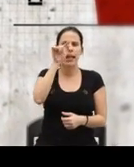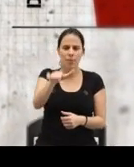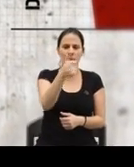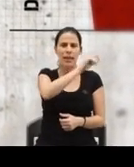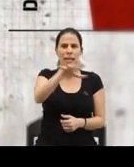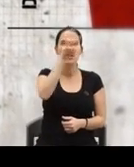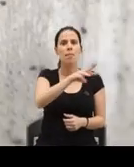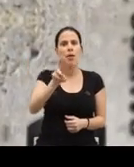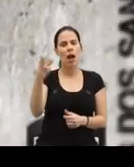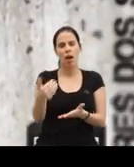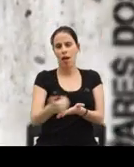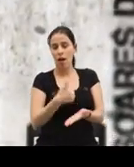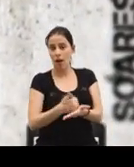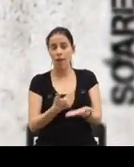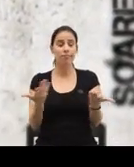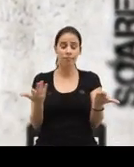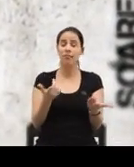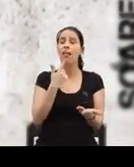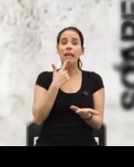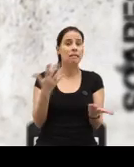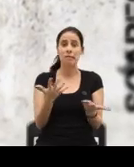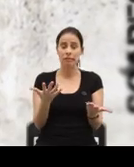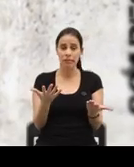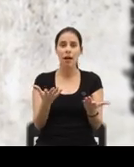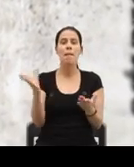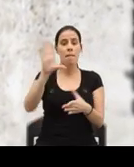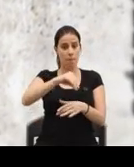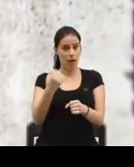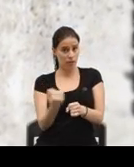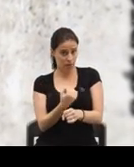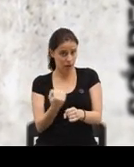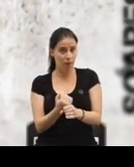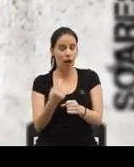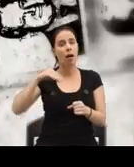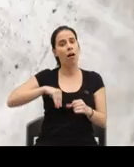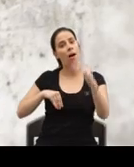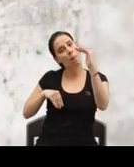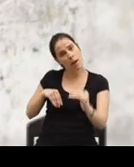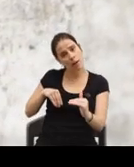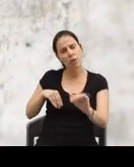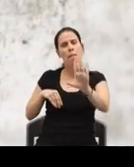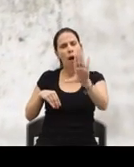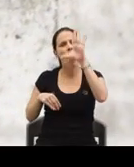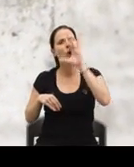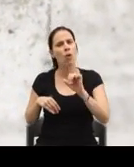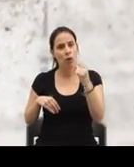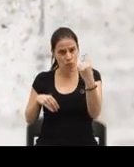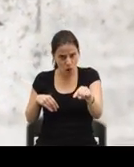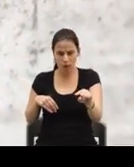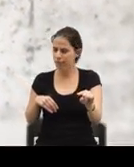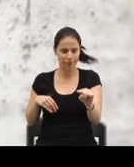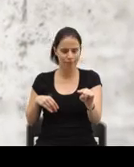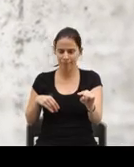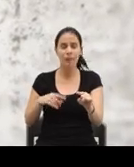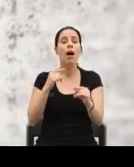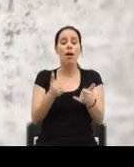.500 milhões de euros. No fundo, querem mais trabalho. Por menos salário. Mas o governo não fica por aqui.